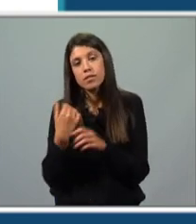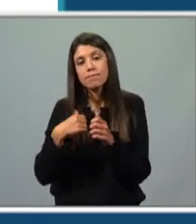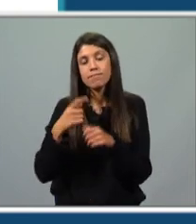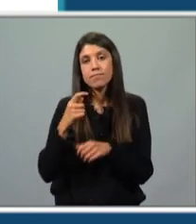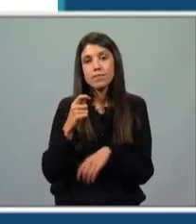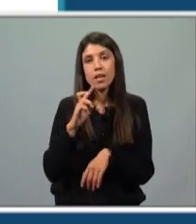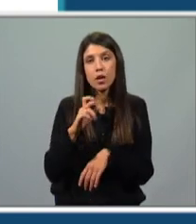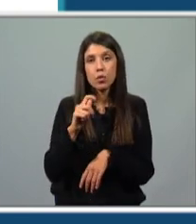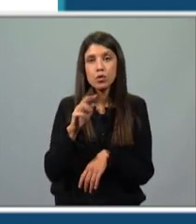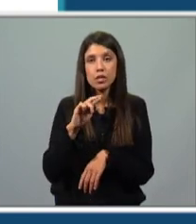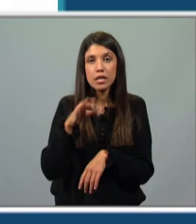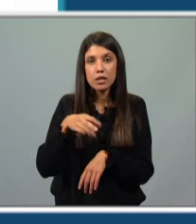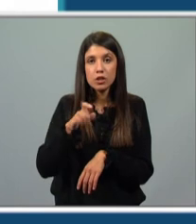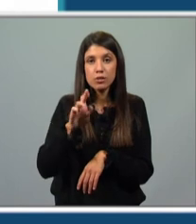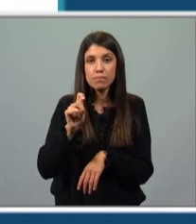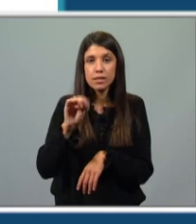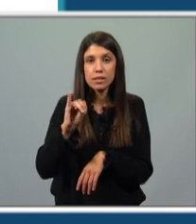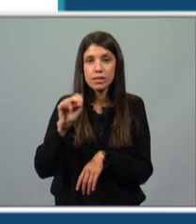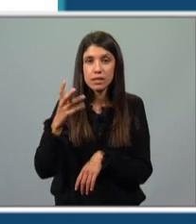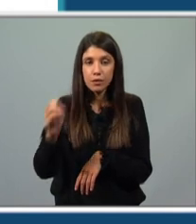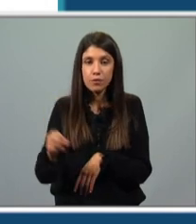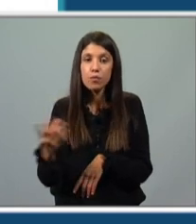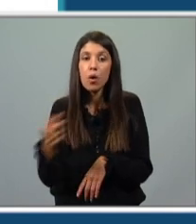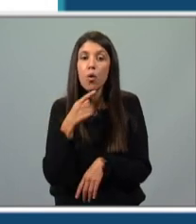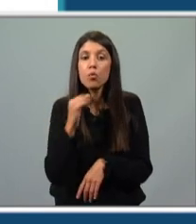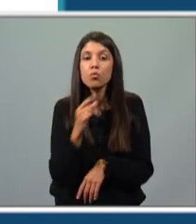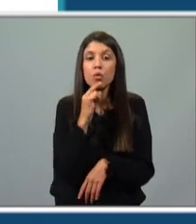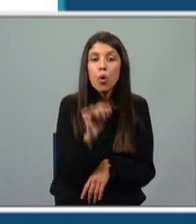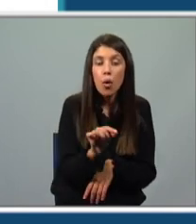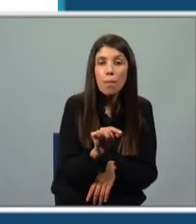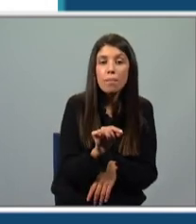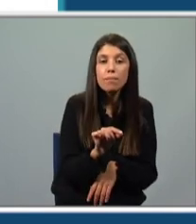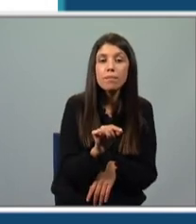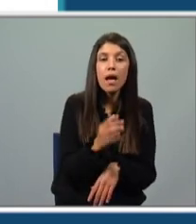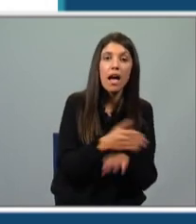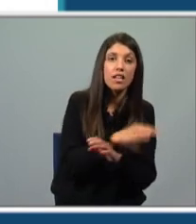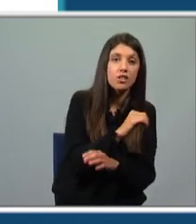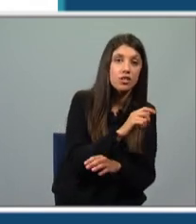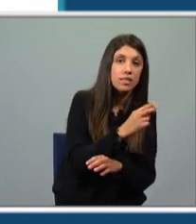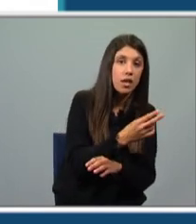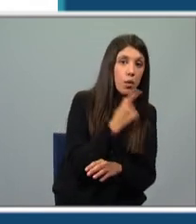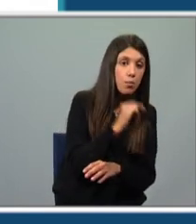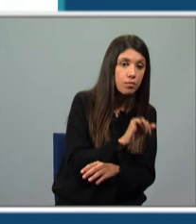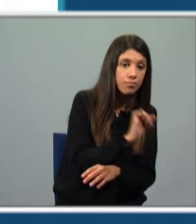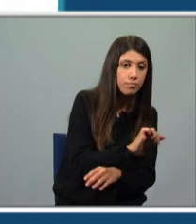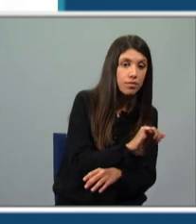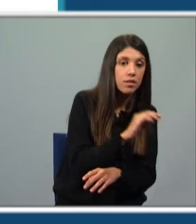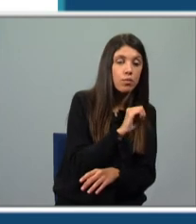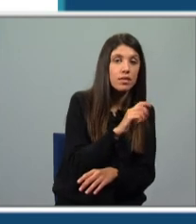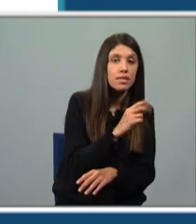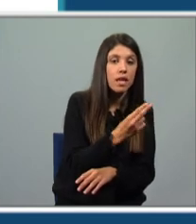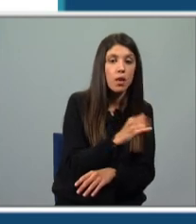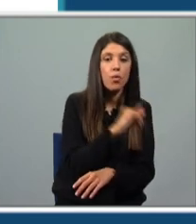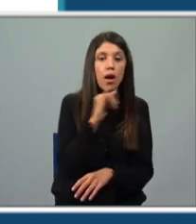Com o seu, qualquer coisa, será um nome certamente, temos ali um determinante possessivo antes, o vento pretende demonstrar